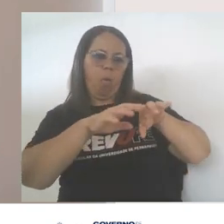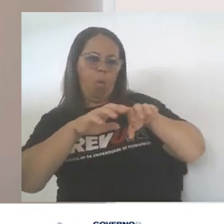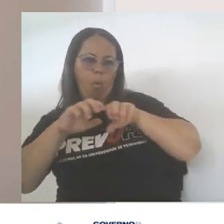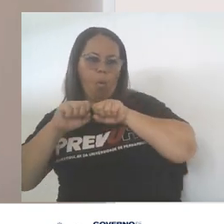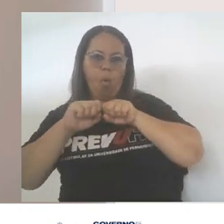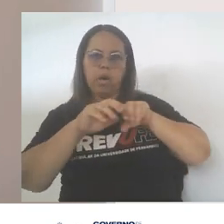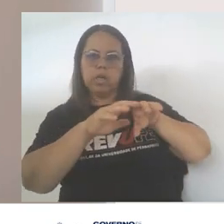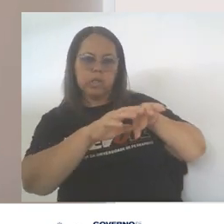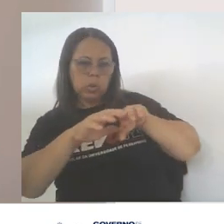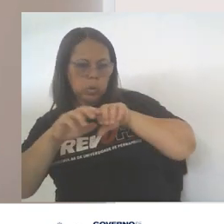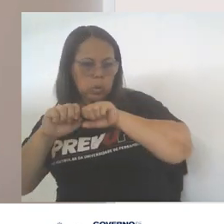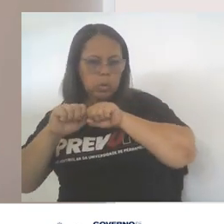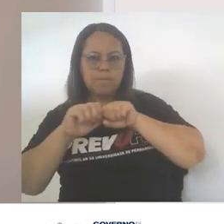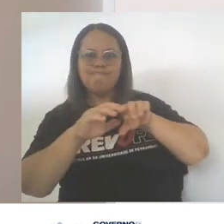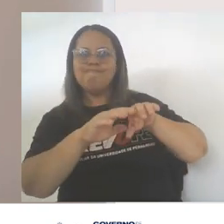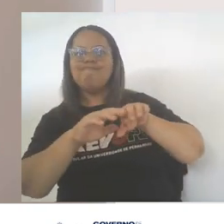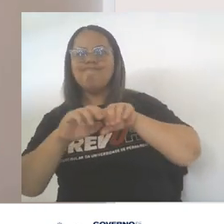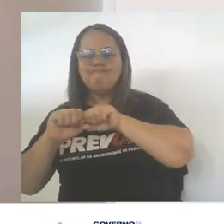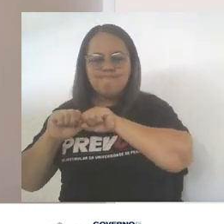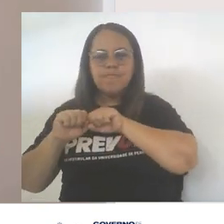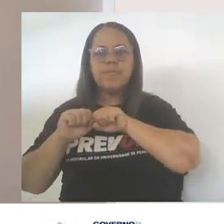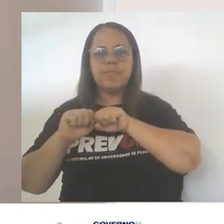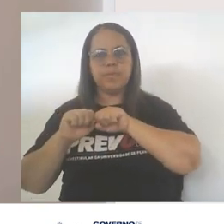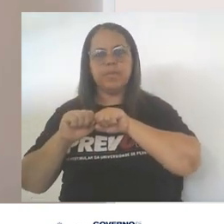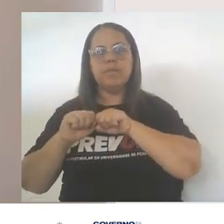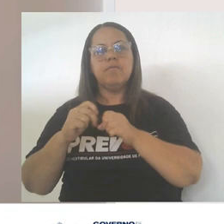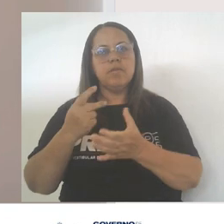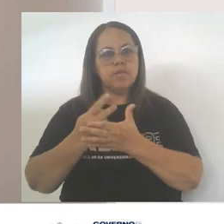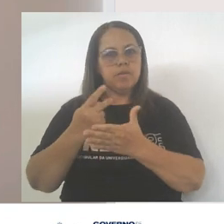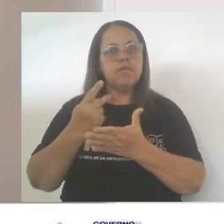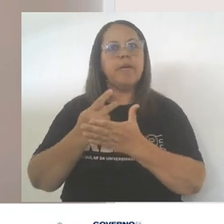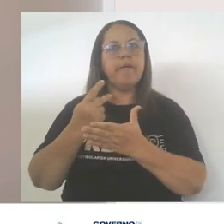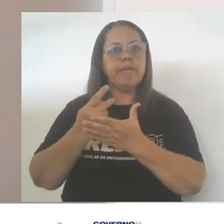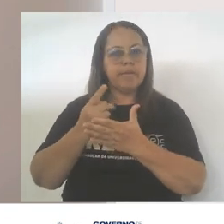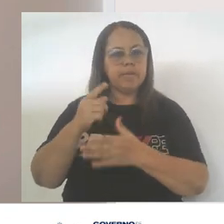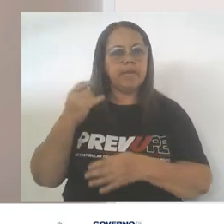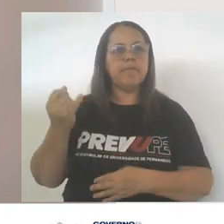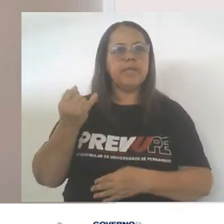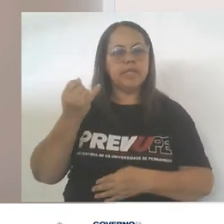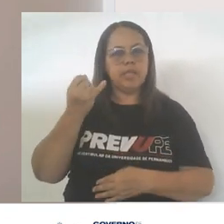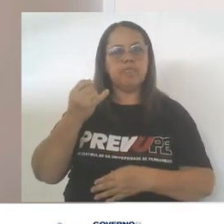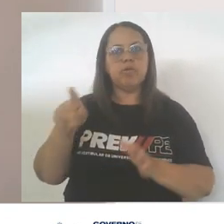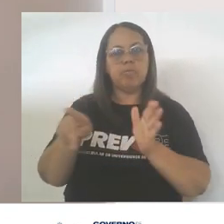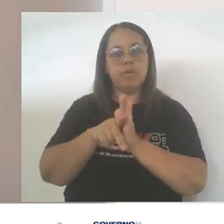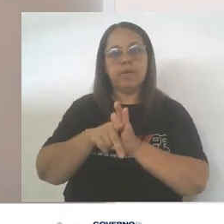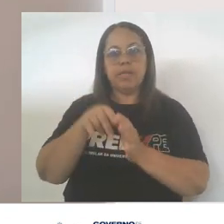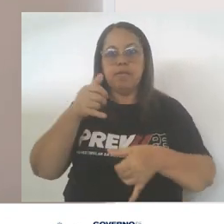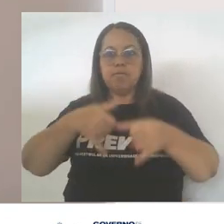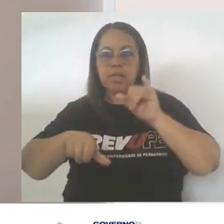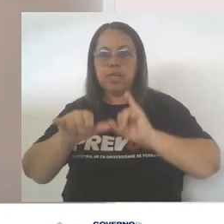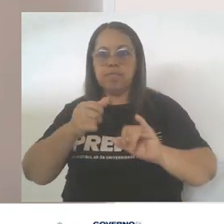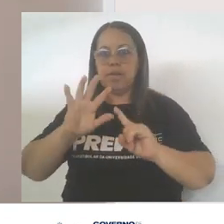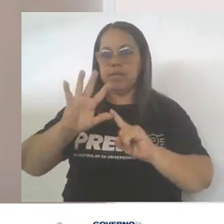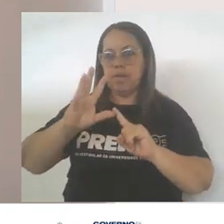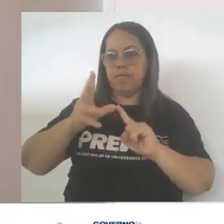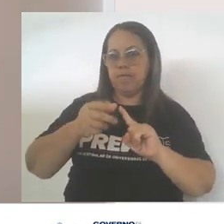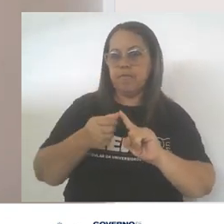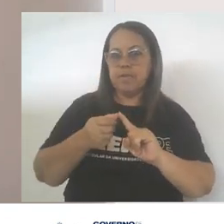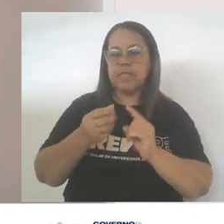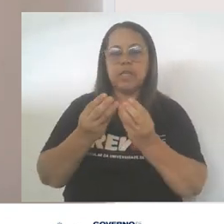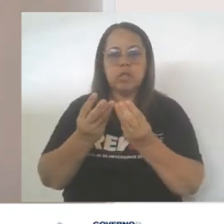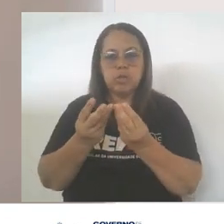por toda a molécula. Isso tem implicações significativas nas propriedades químicas e físicas das